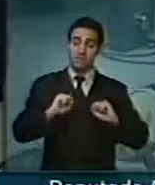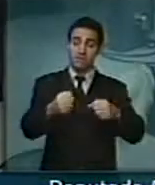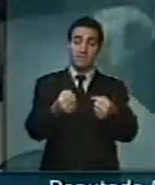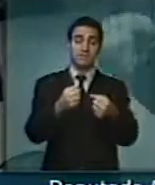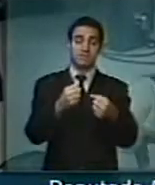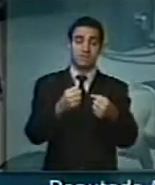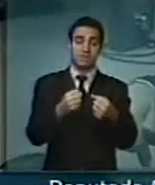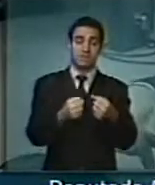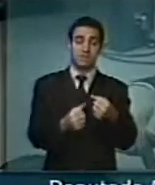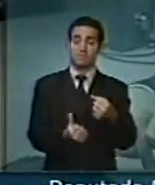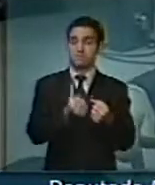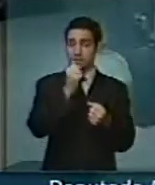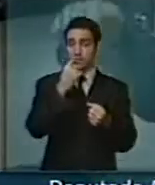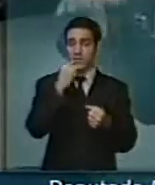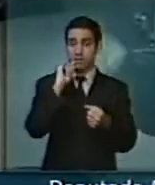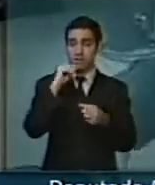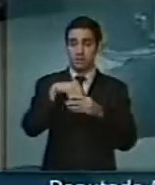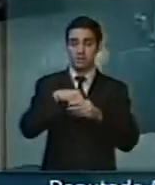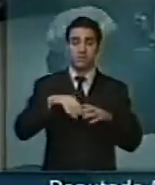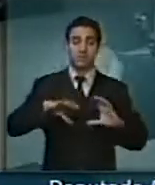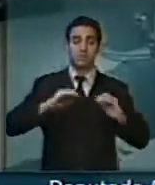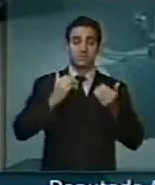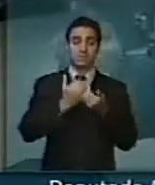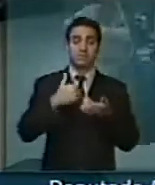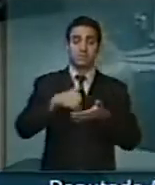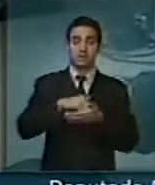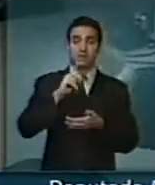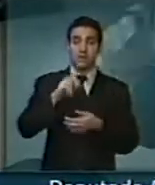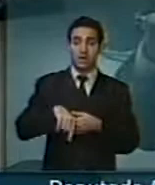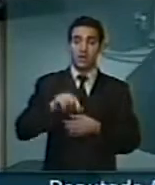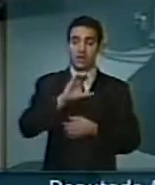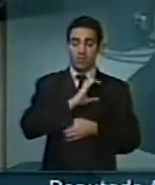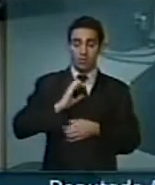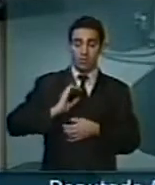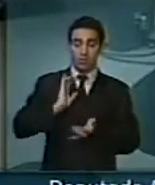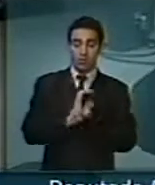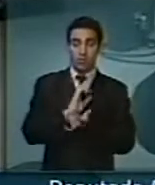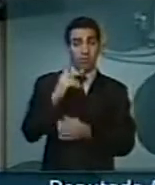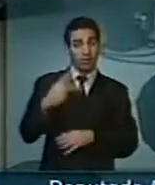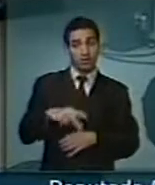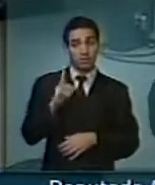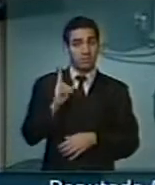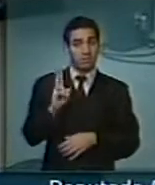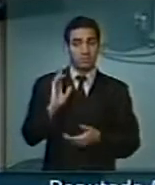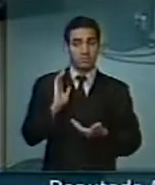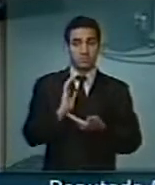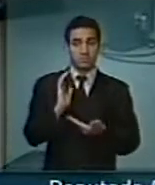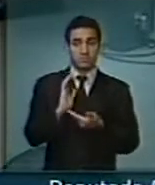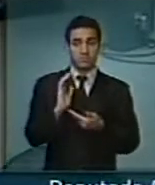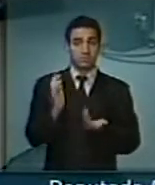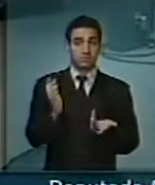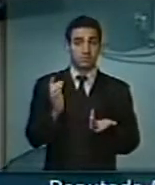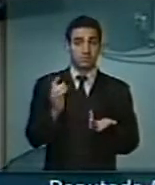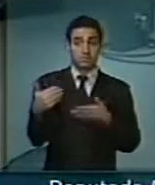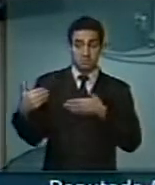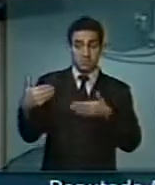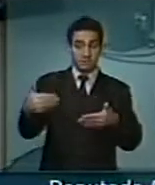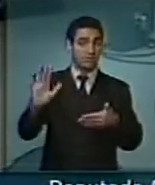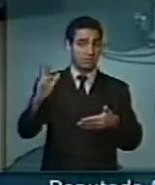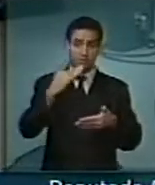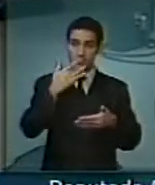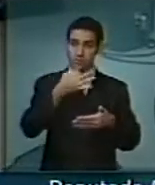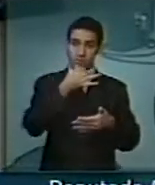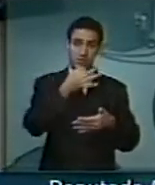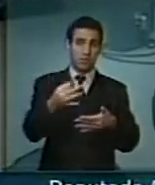Estados durante a Copa é uma comissão dessa casa, o poder executivo se posicionou ao contrário, assim